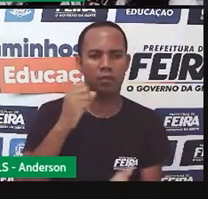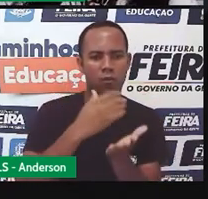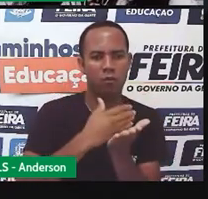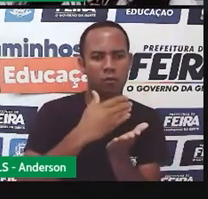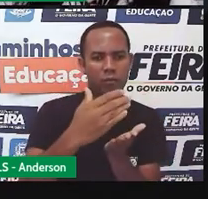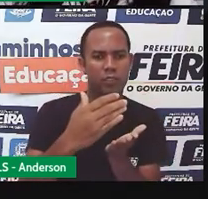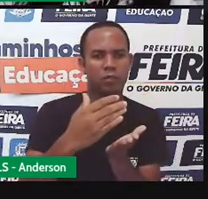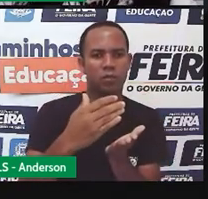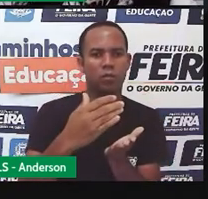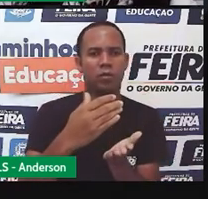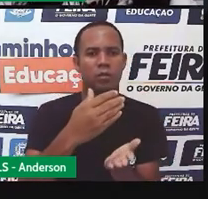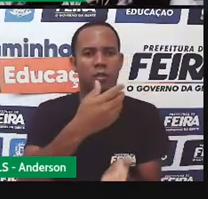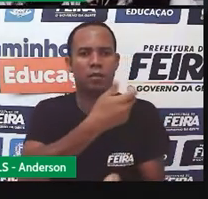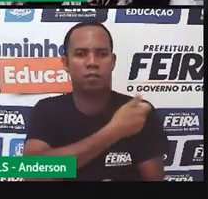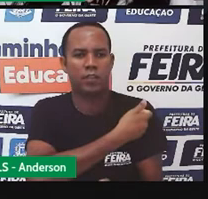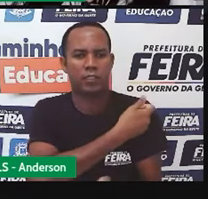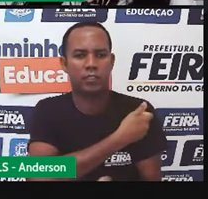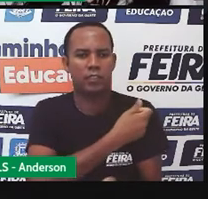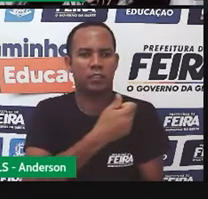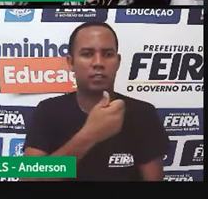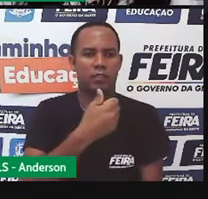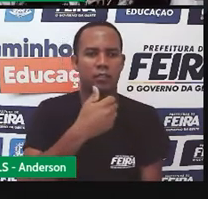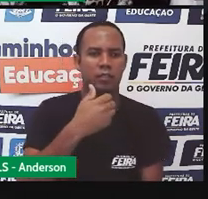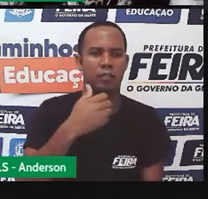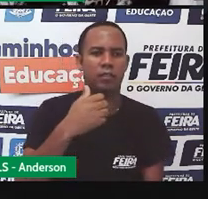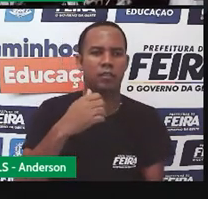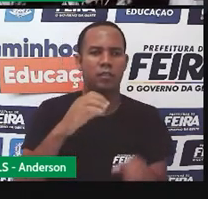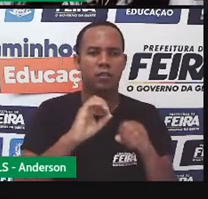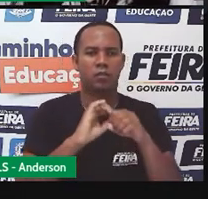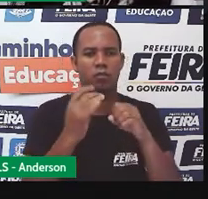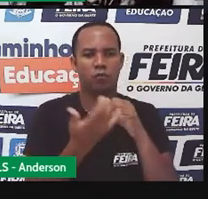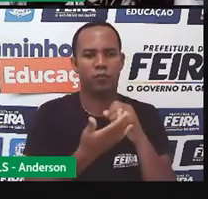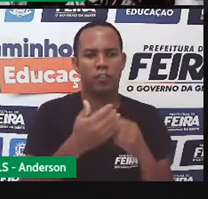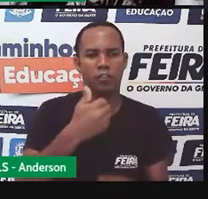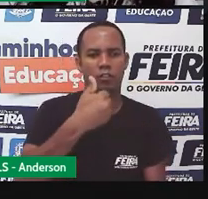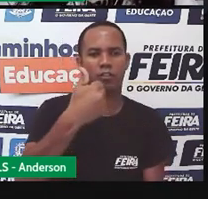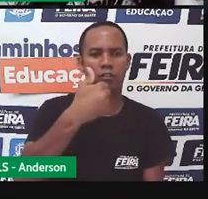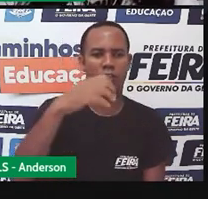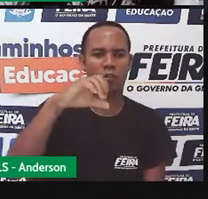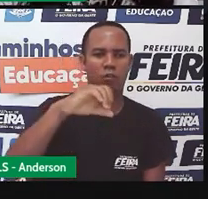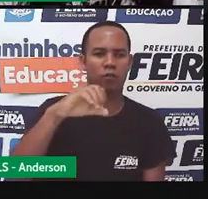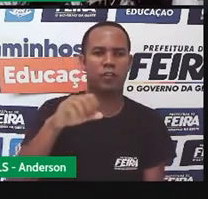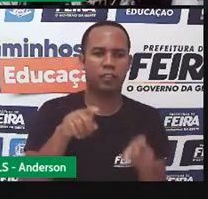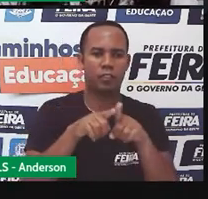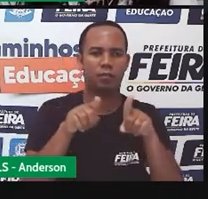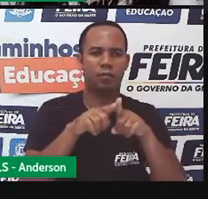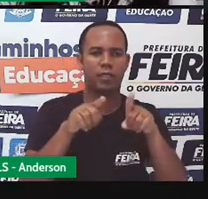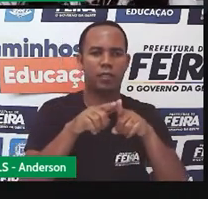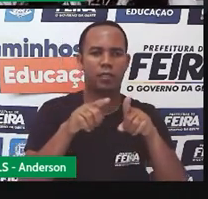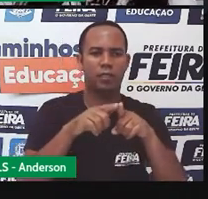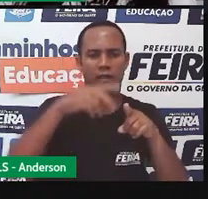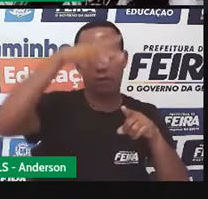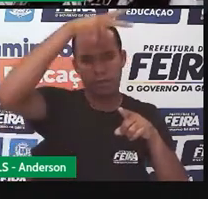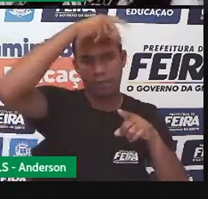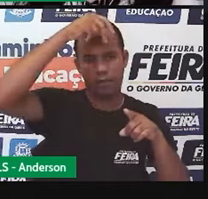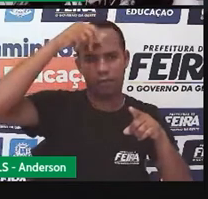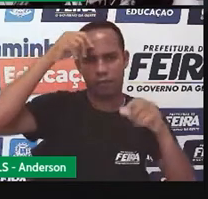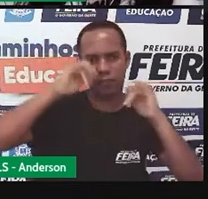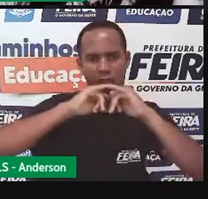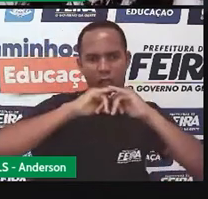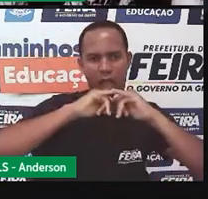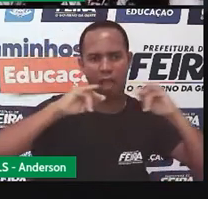as vacinas contra a covid-19 e em coletiva imprensa, o prefeito Paul Bair Martins